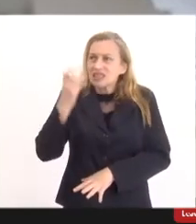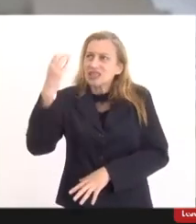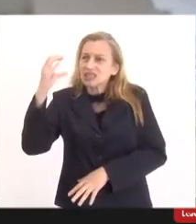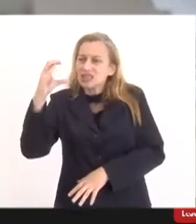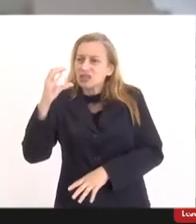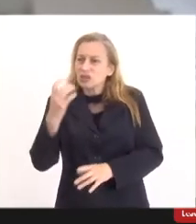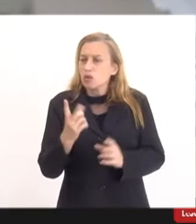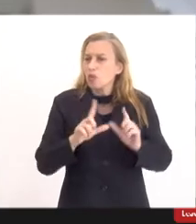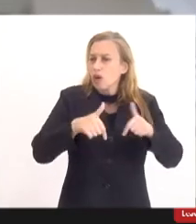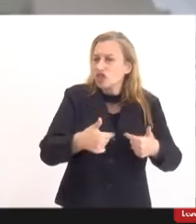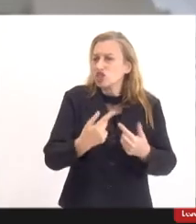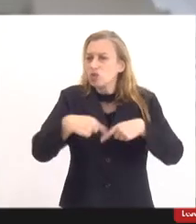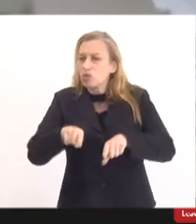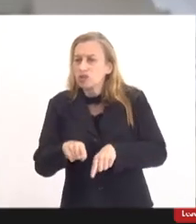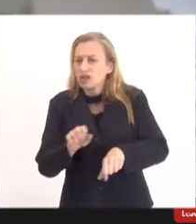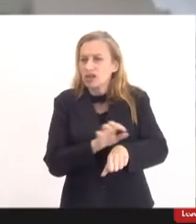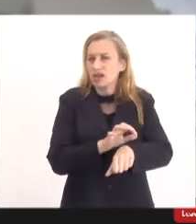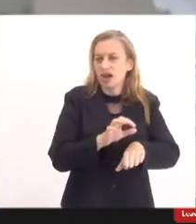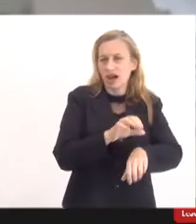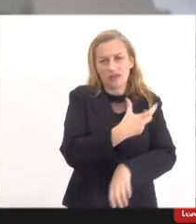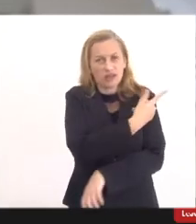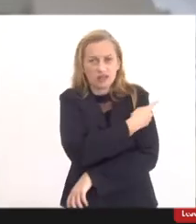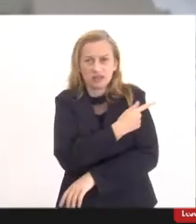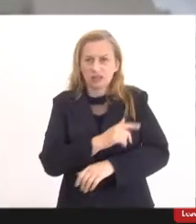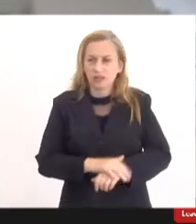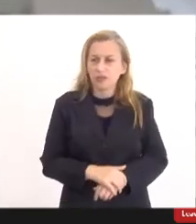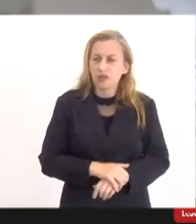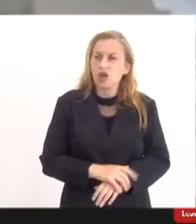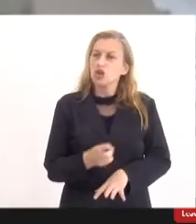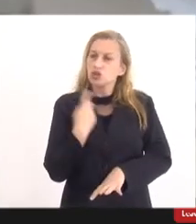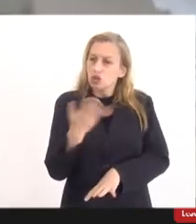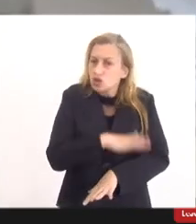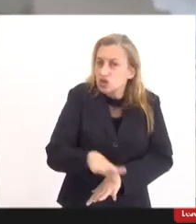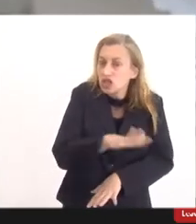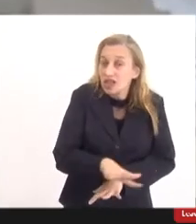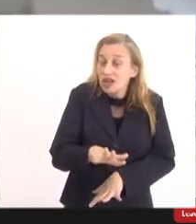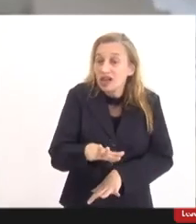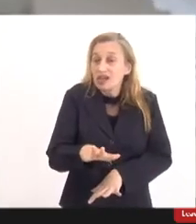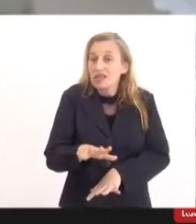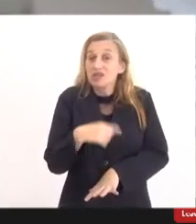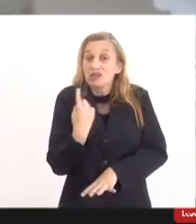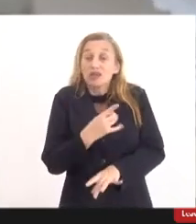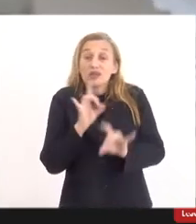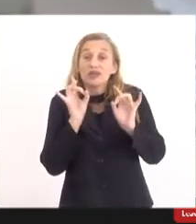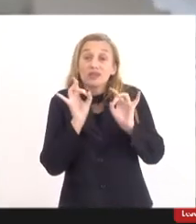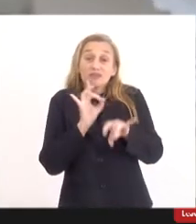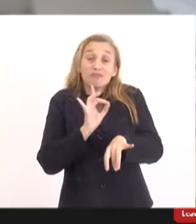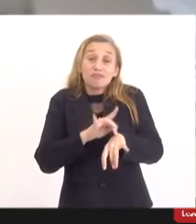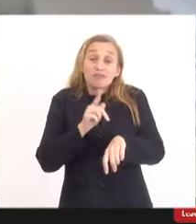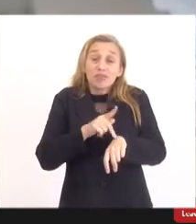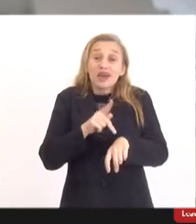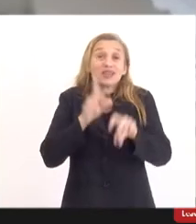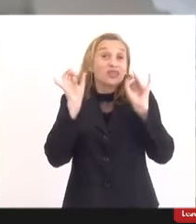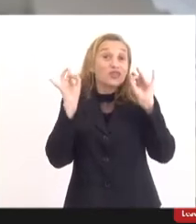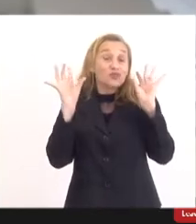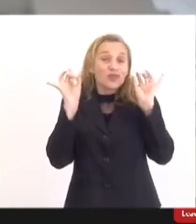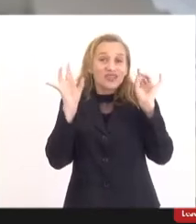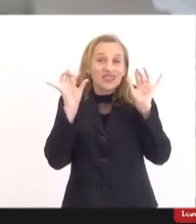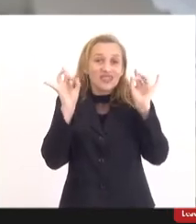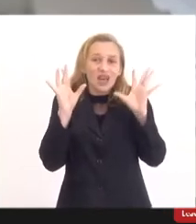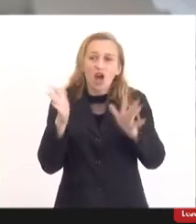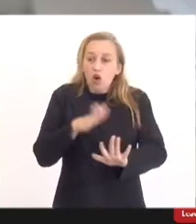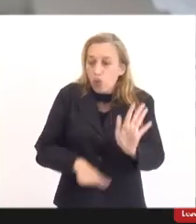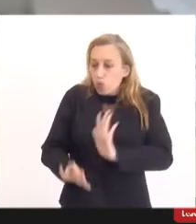efeitos adversos dessas vacinas. Nossas crianças são nossos tesouros, nós precisamos cuidar das crianças, da